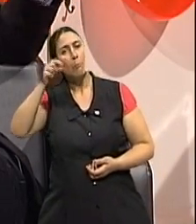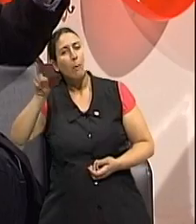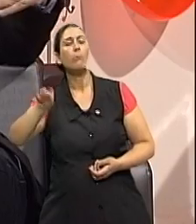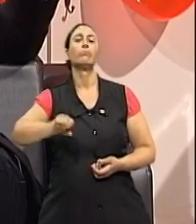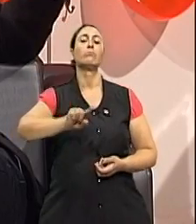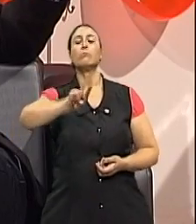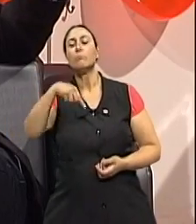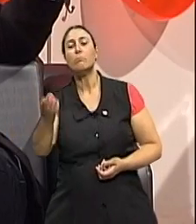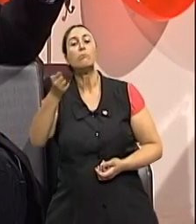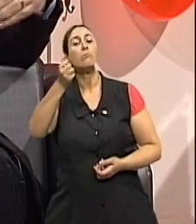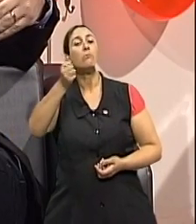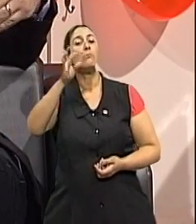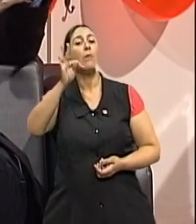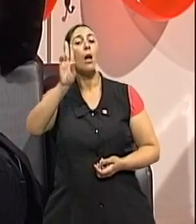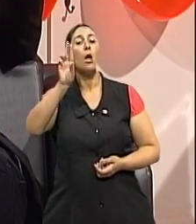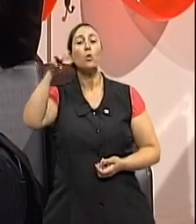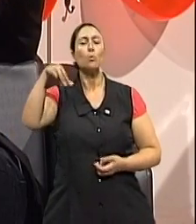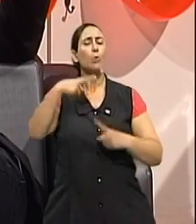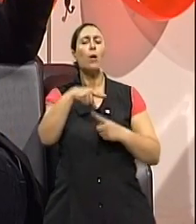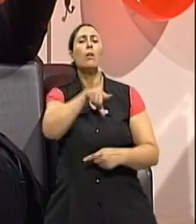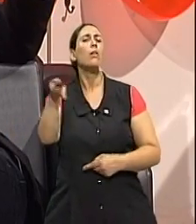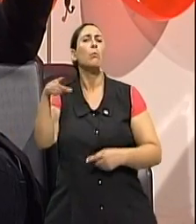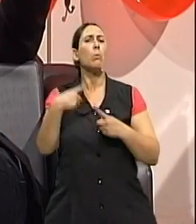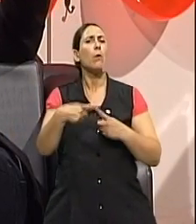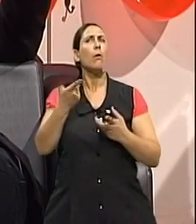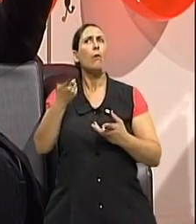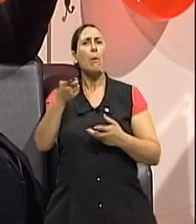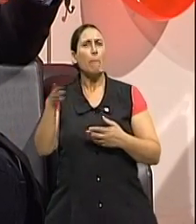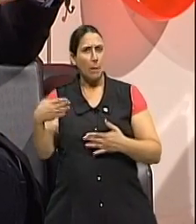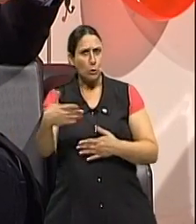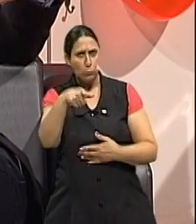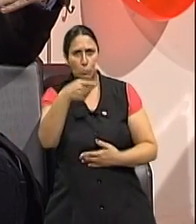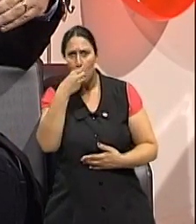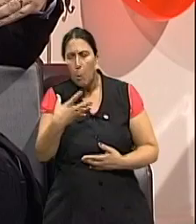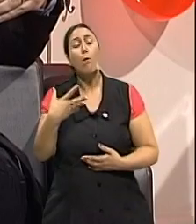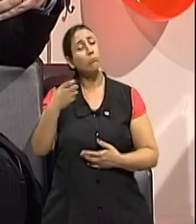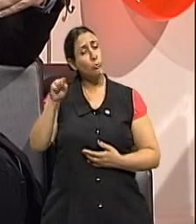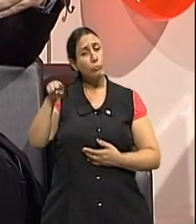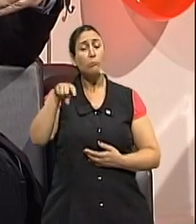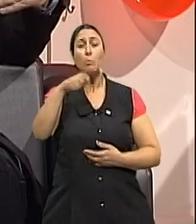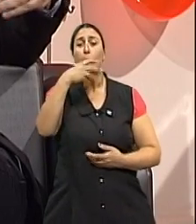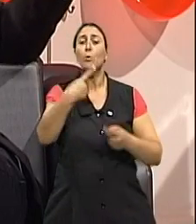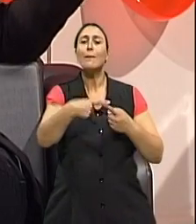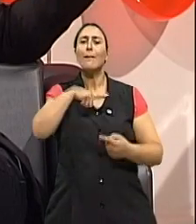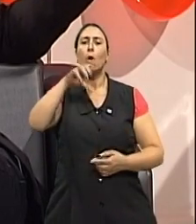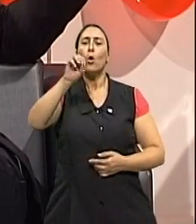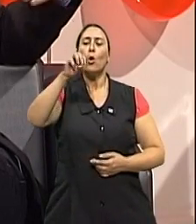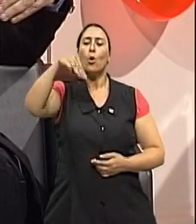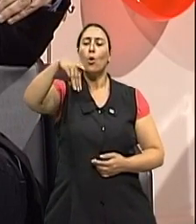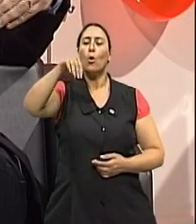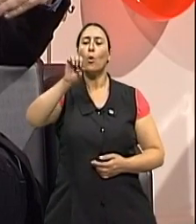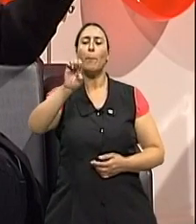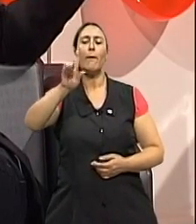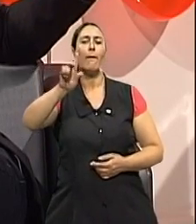todos eles são ricos em ômega 3, é uma dieta, então, rica em uma alimentação, por exemplo, como